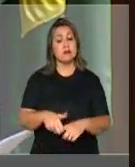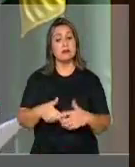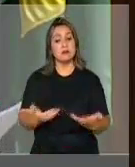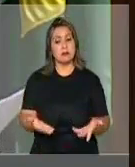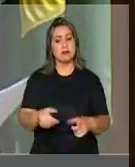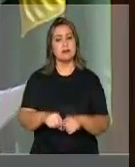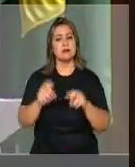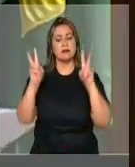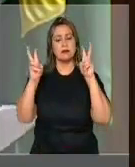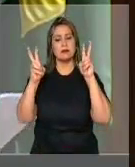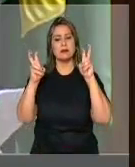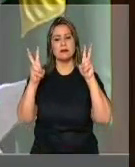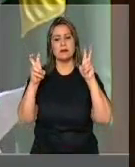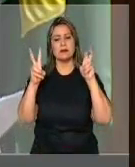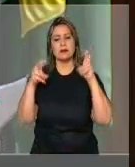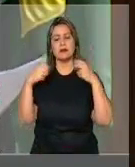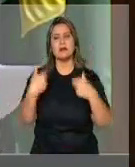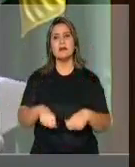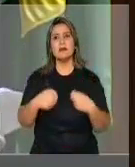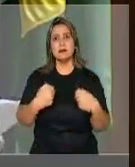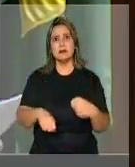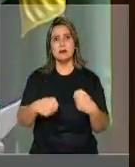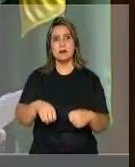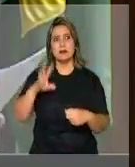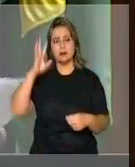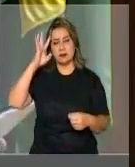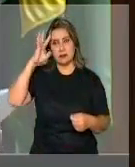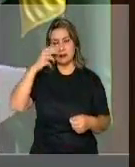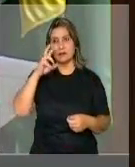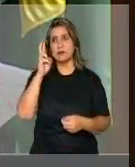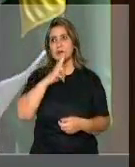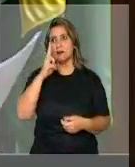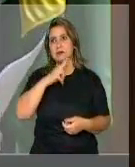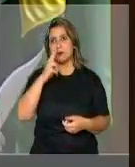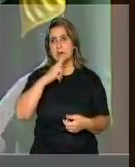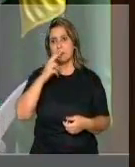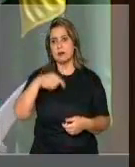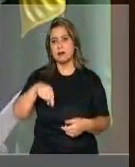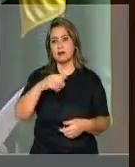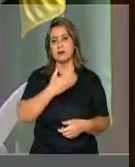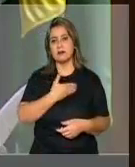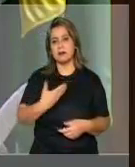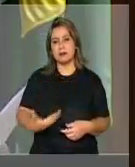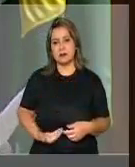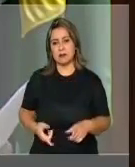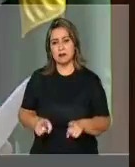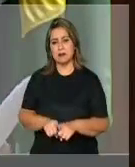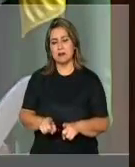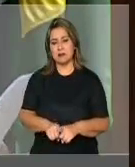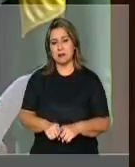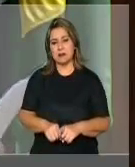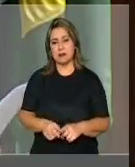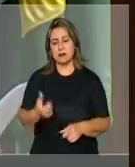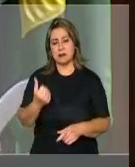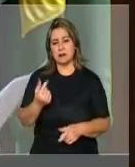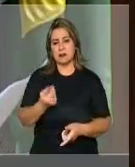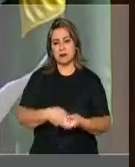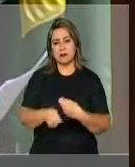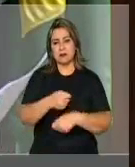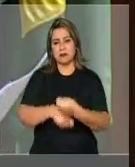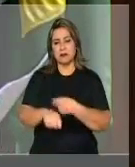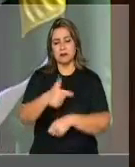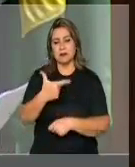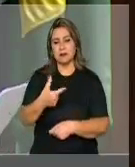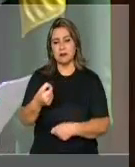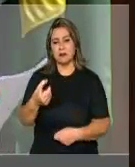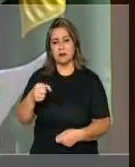portanto, esse tema, com certeza, precisa de uma solução urgente por parte do governo, para que o orçamento de